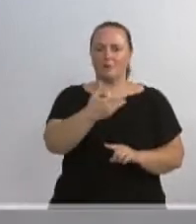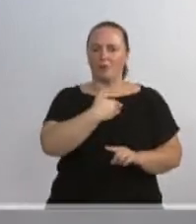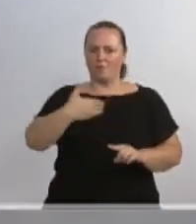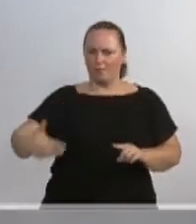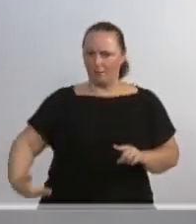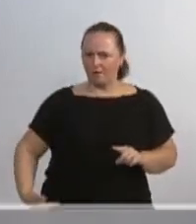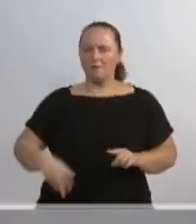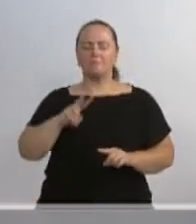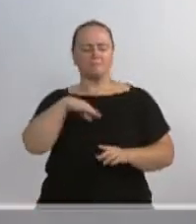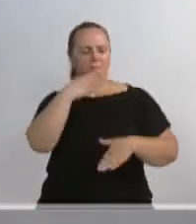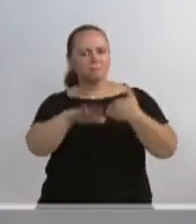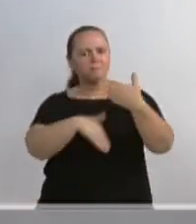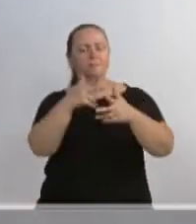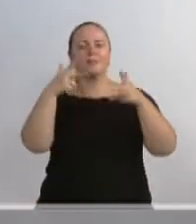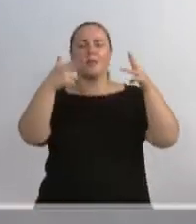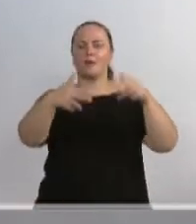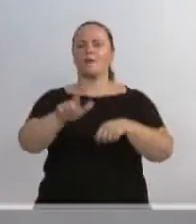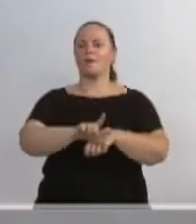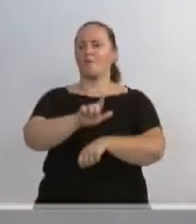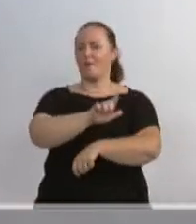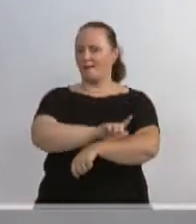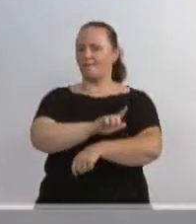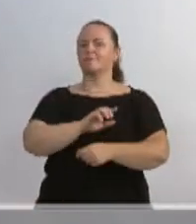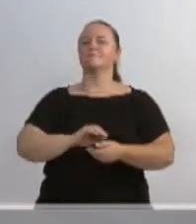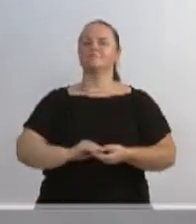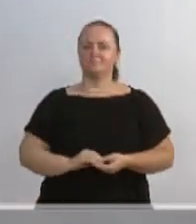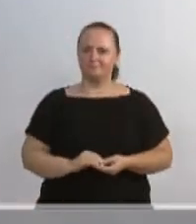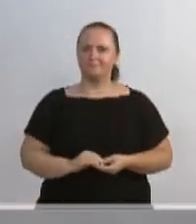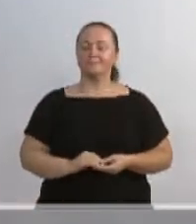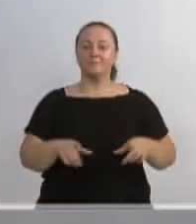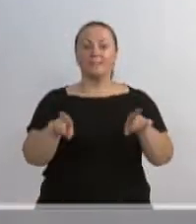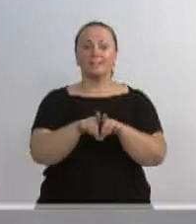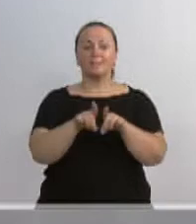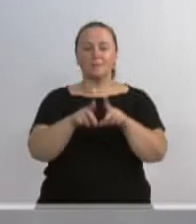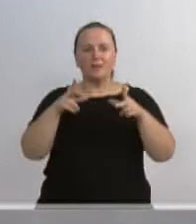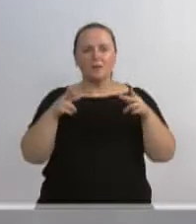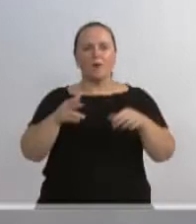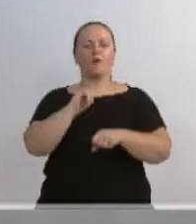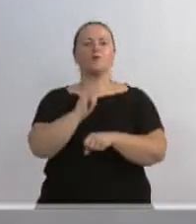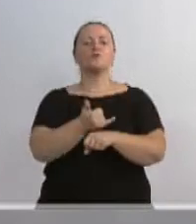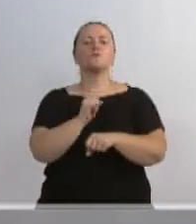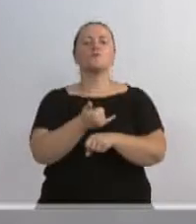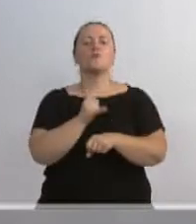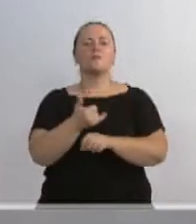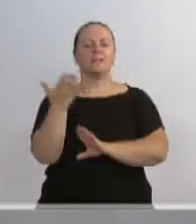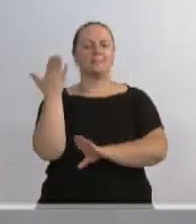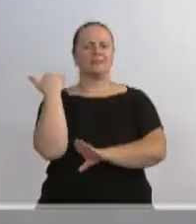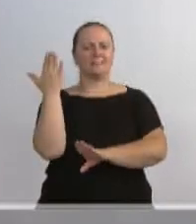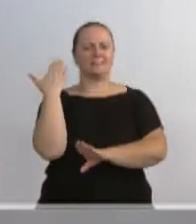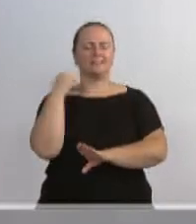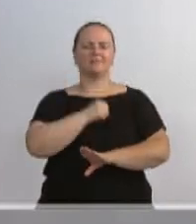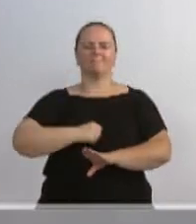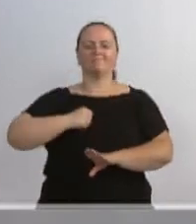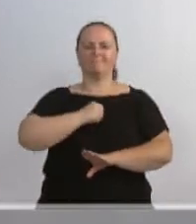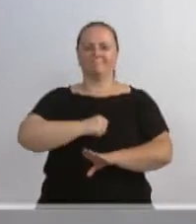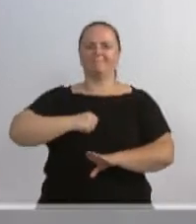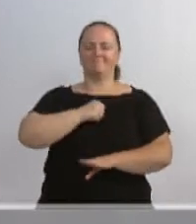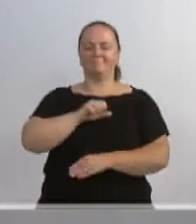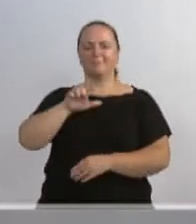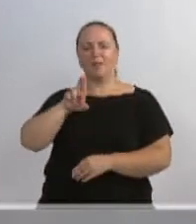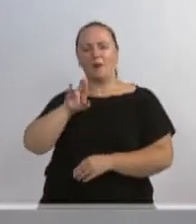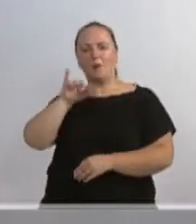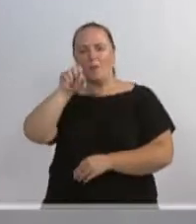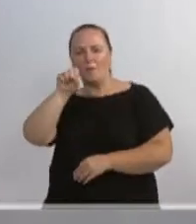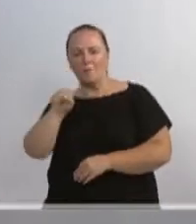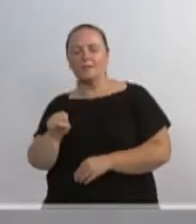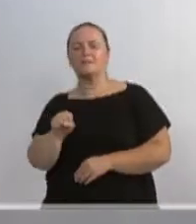como aconteceu com Lages. E como aconteceu também com Joinville, na época em que o saudoso governador Luiz Henrique da Silveira